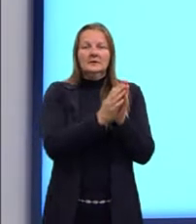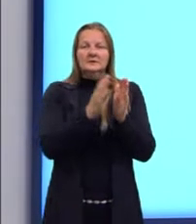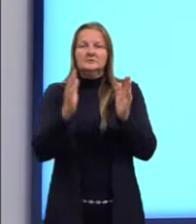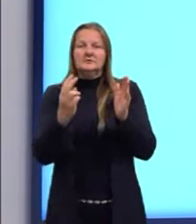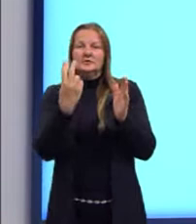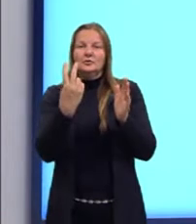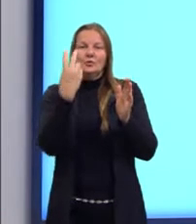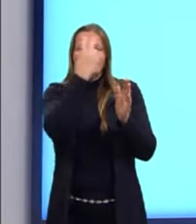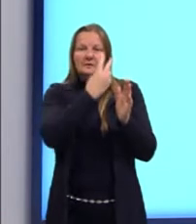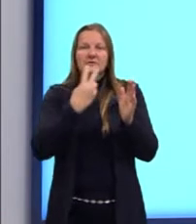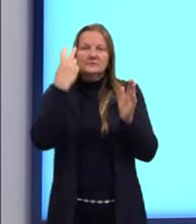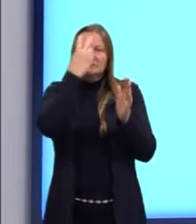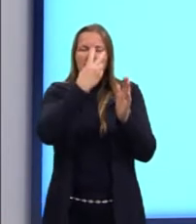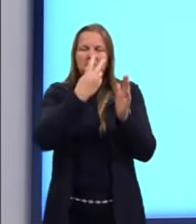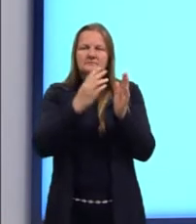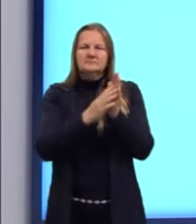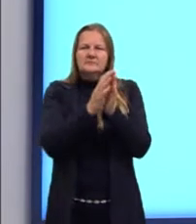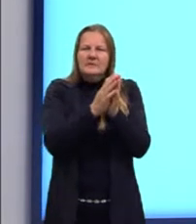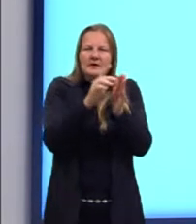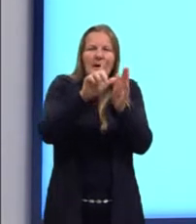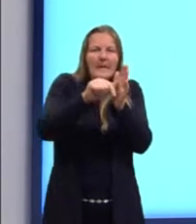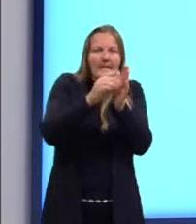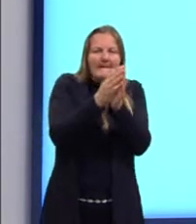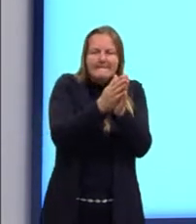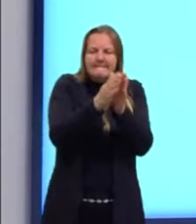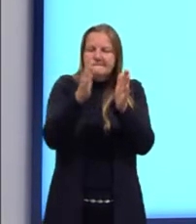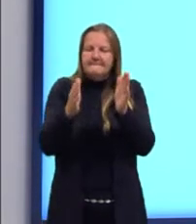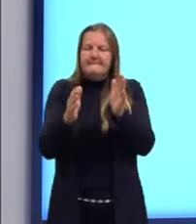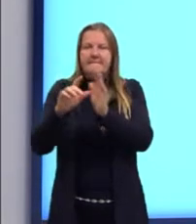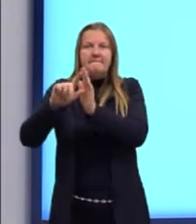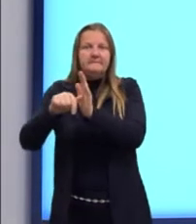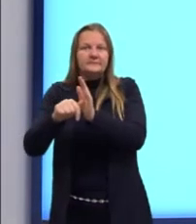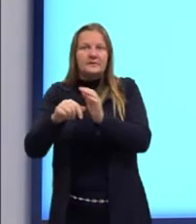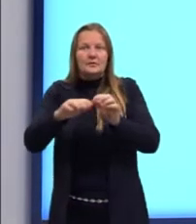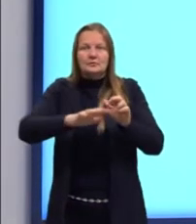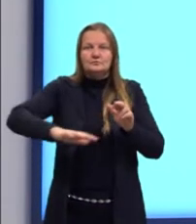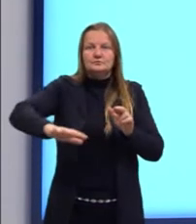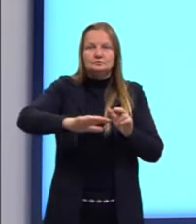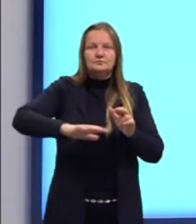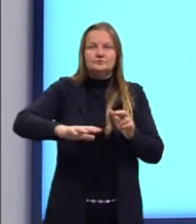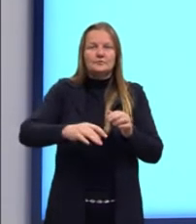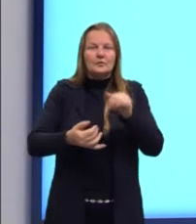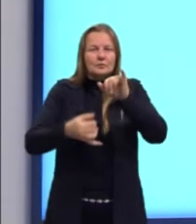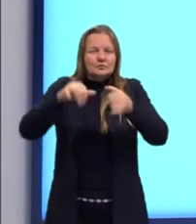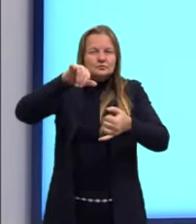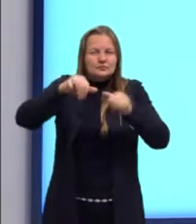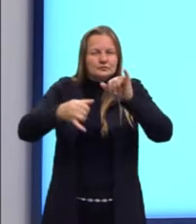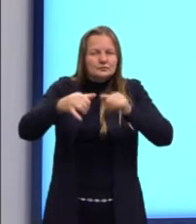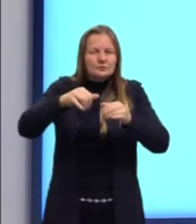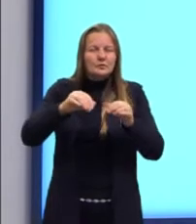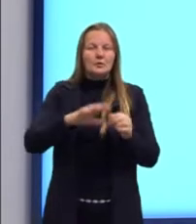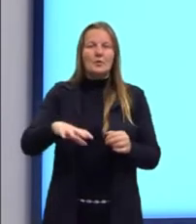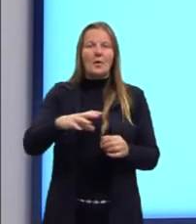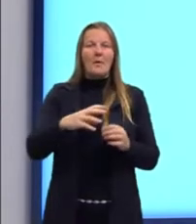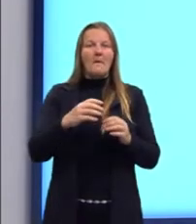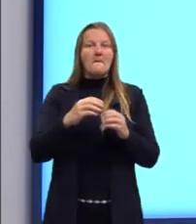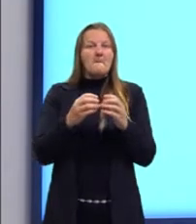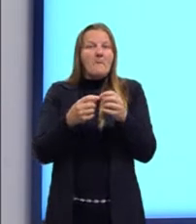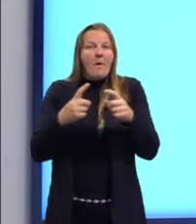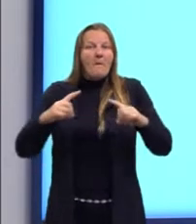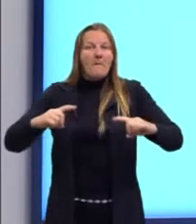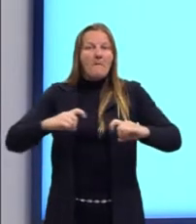horas. Após esse período, constava no habitáculo do experimento, uma população de